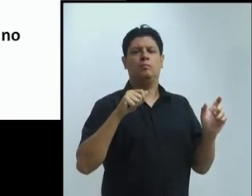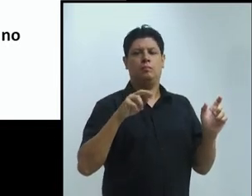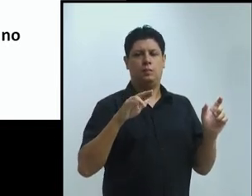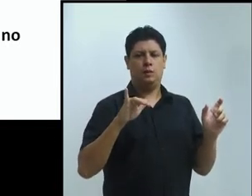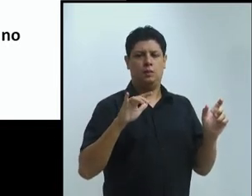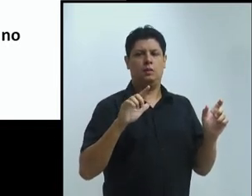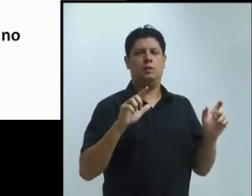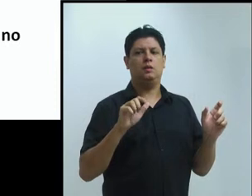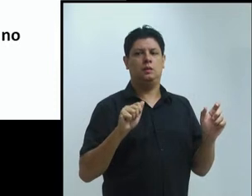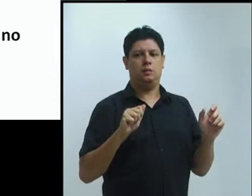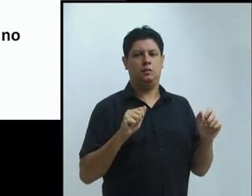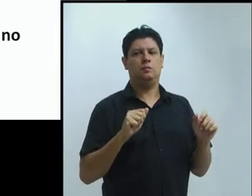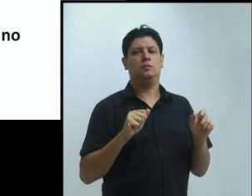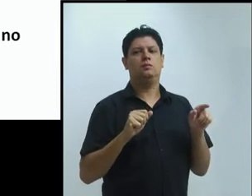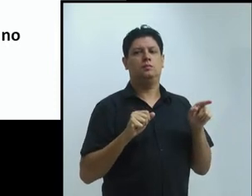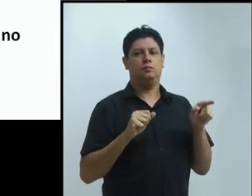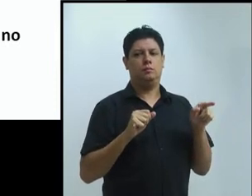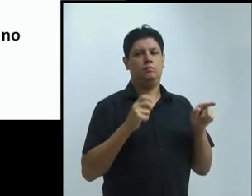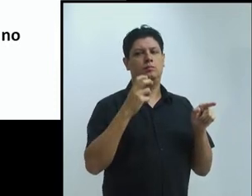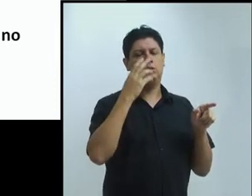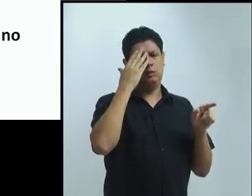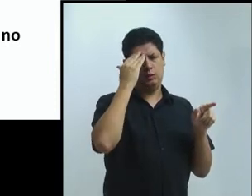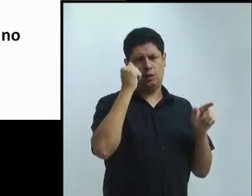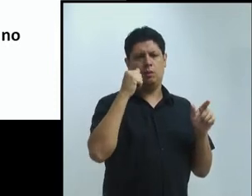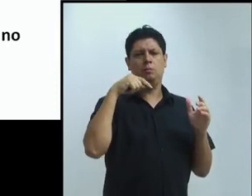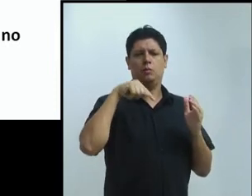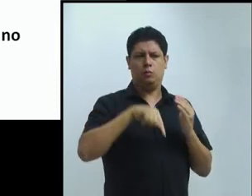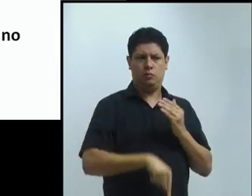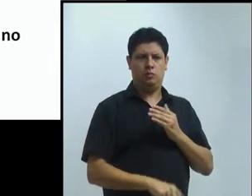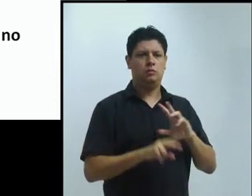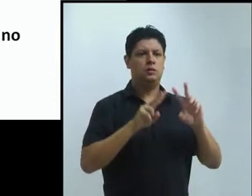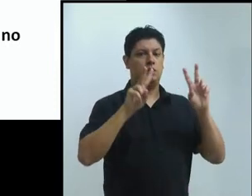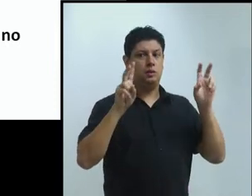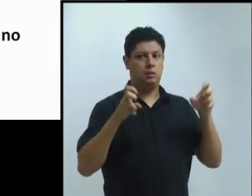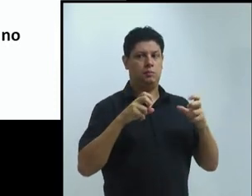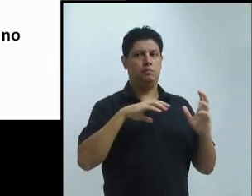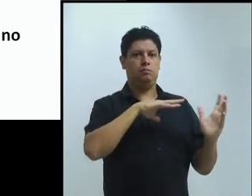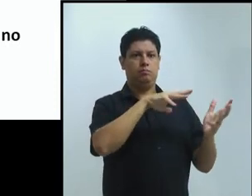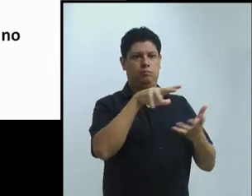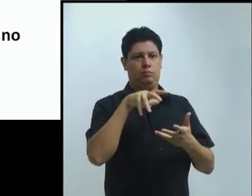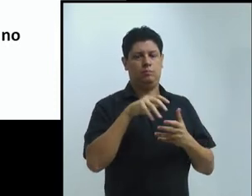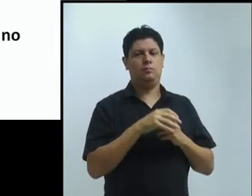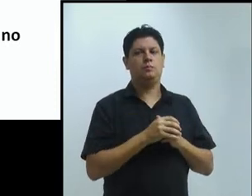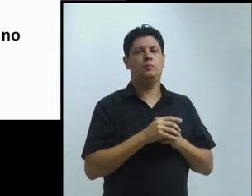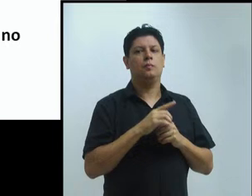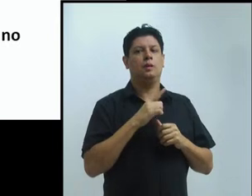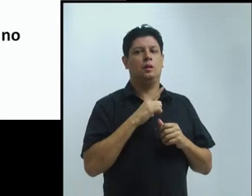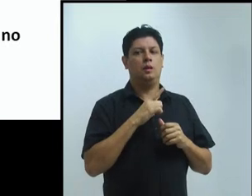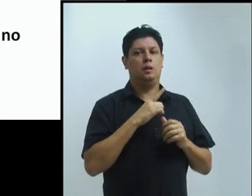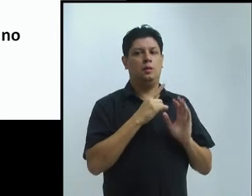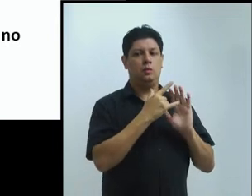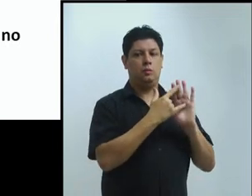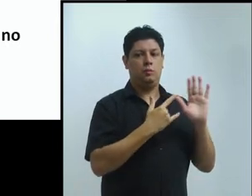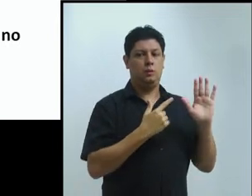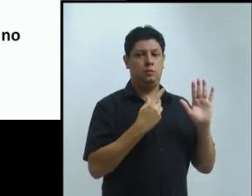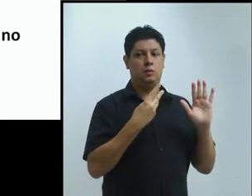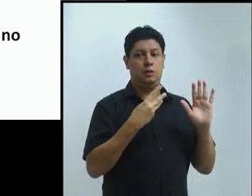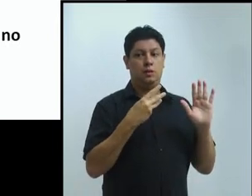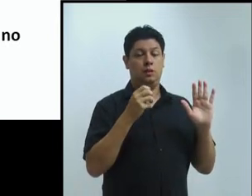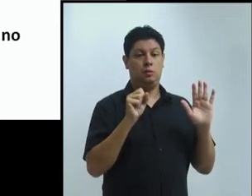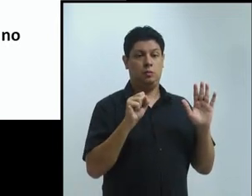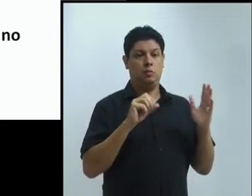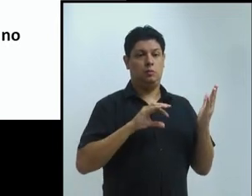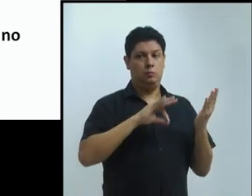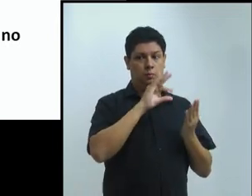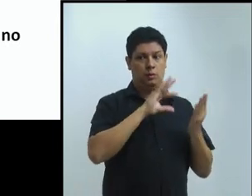Esse documento tem 88 páginas, mas vale a pena vocês lerem as 32 páginas de texto